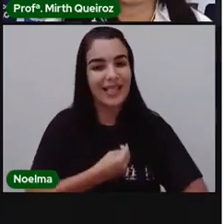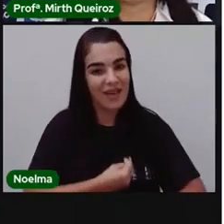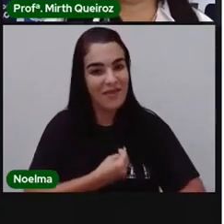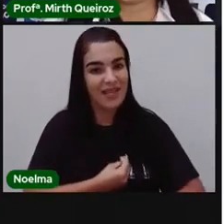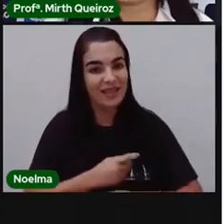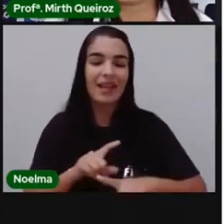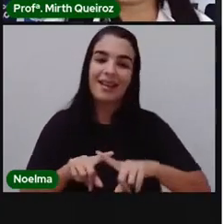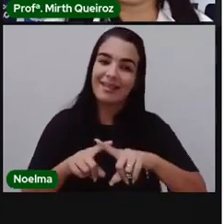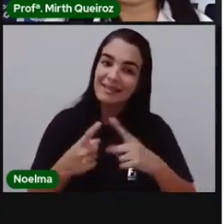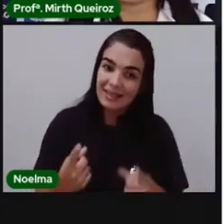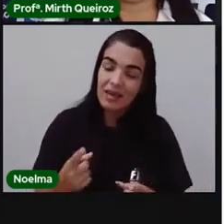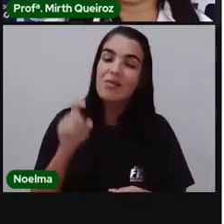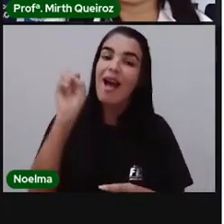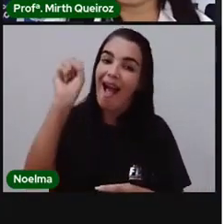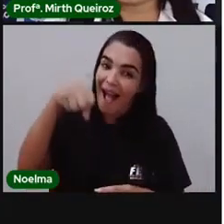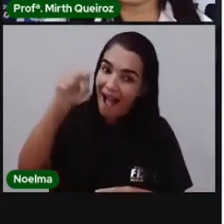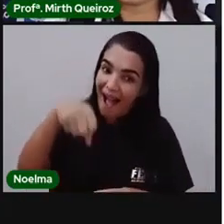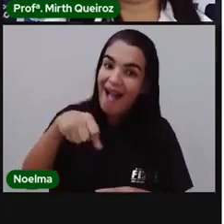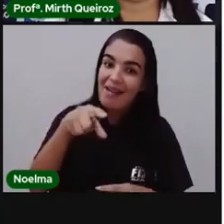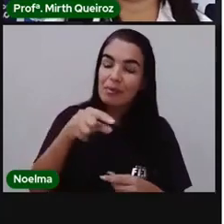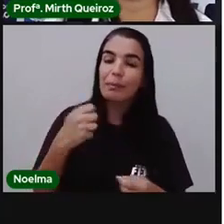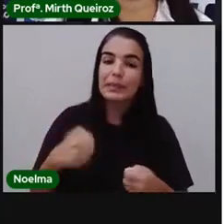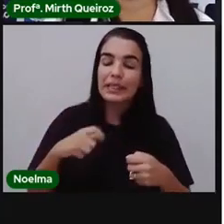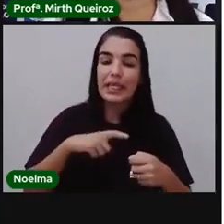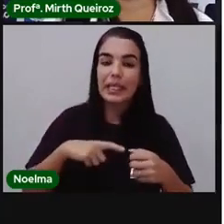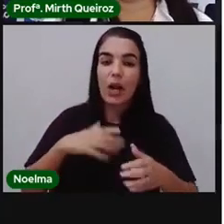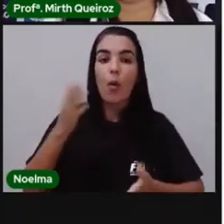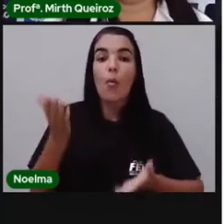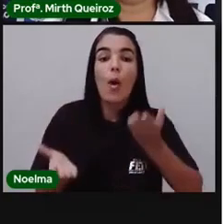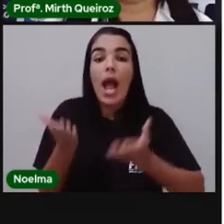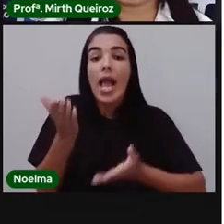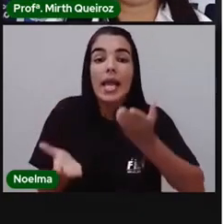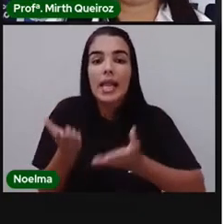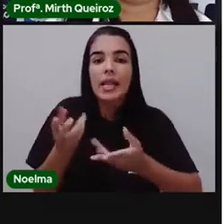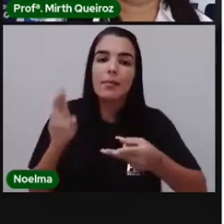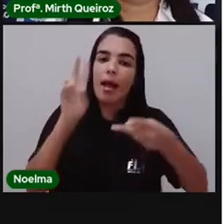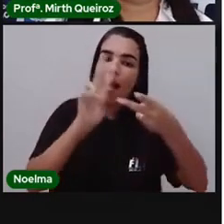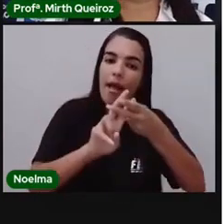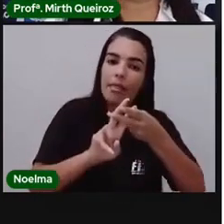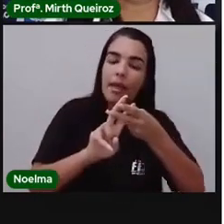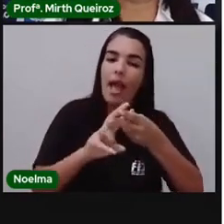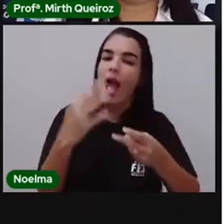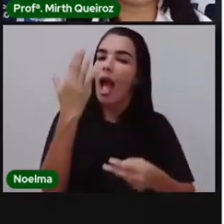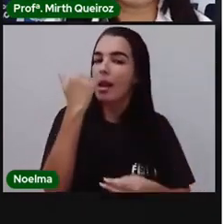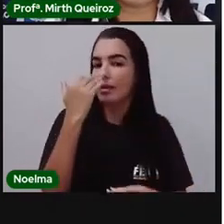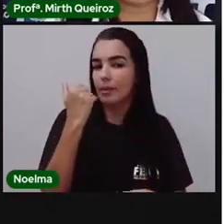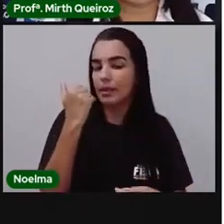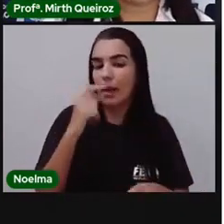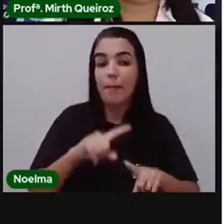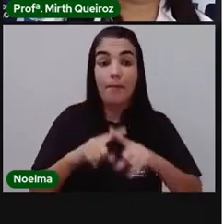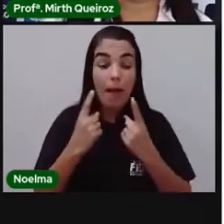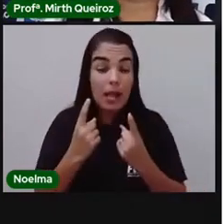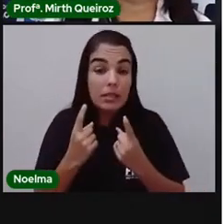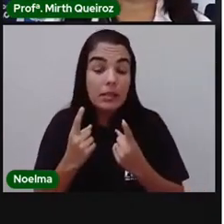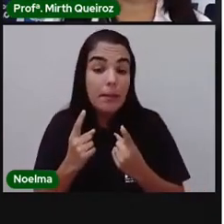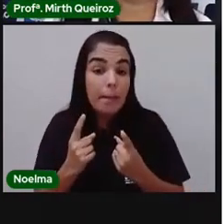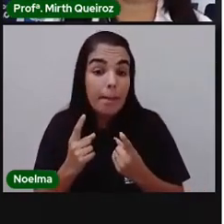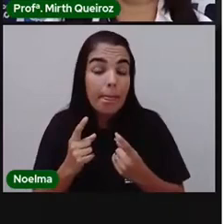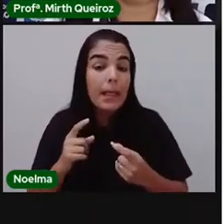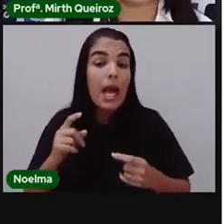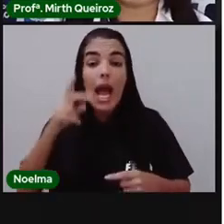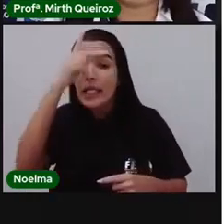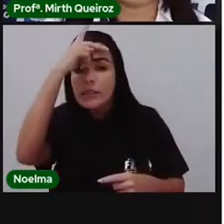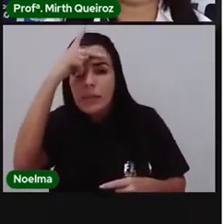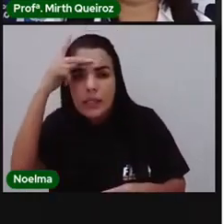É disso aí que a gente está falando, que é o equilíbrio da cadeia alimentar. Mas, além disso, o que os humanos